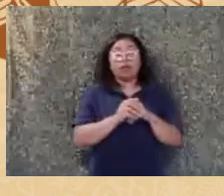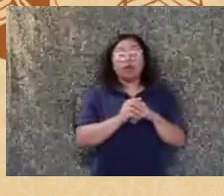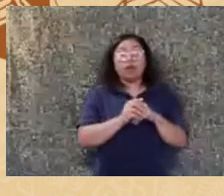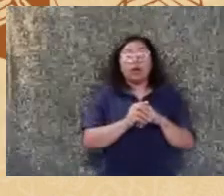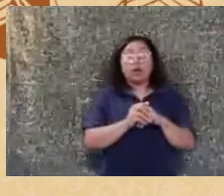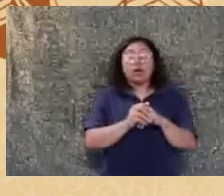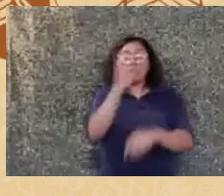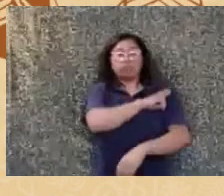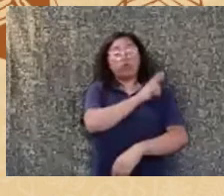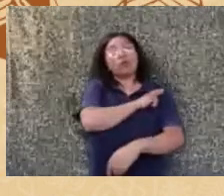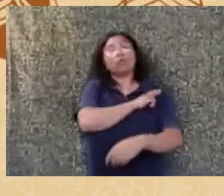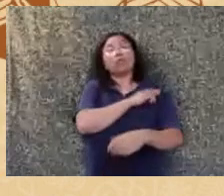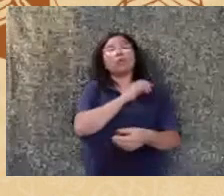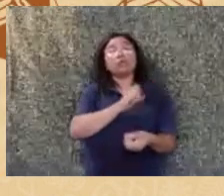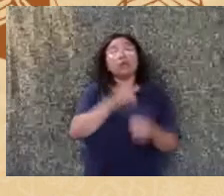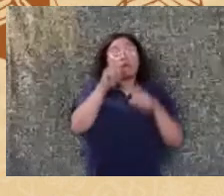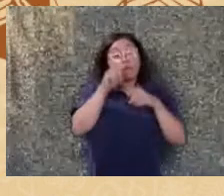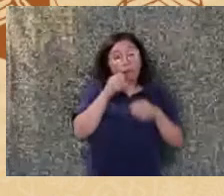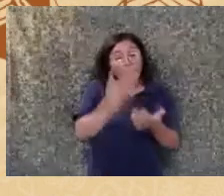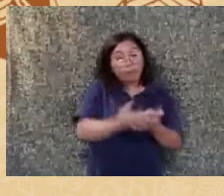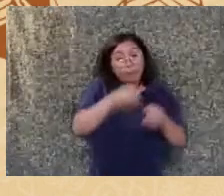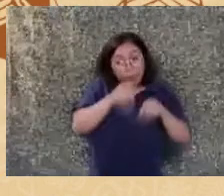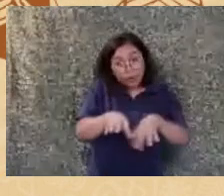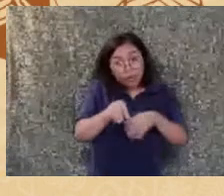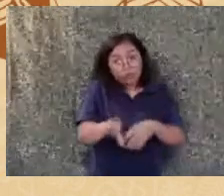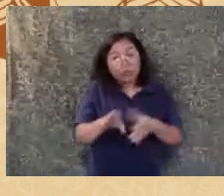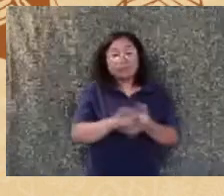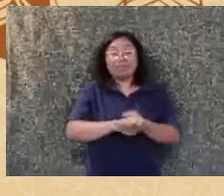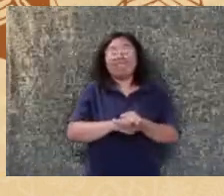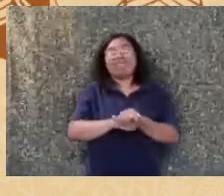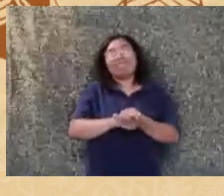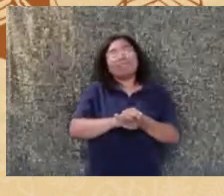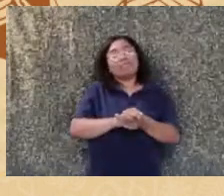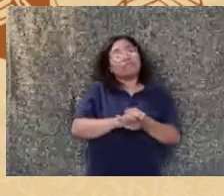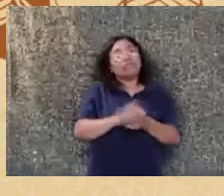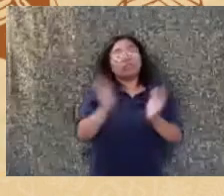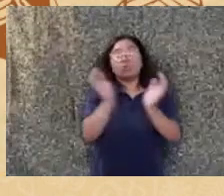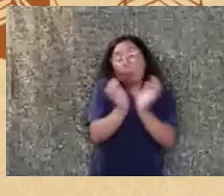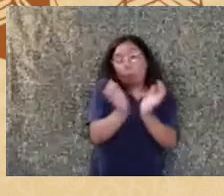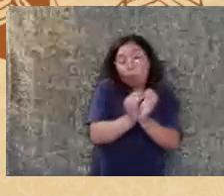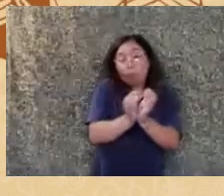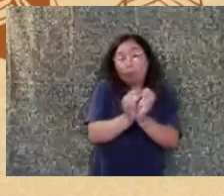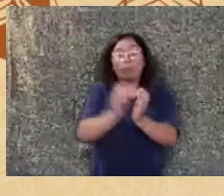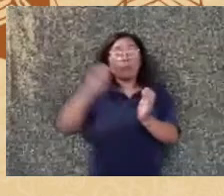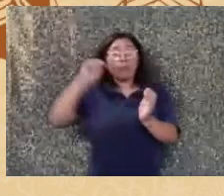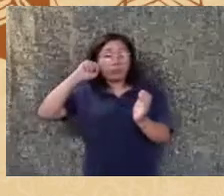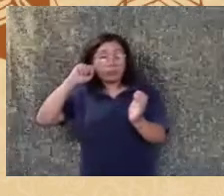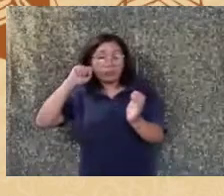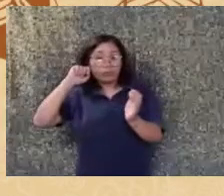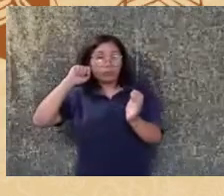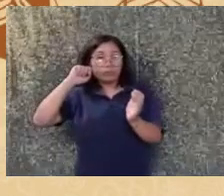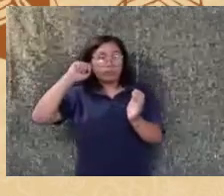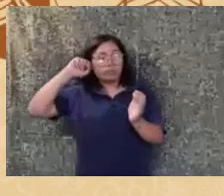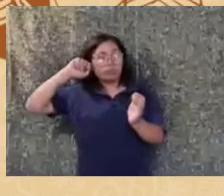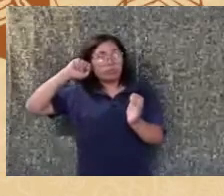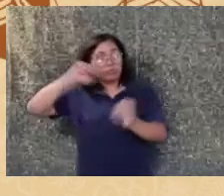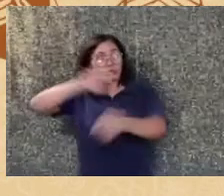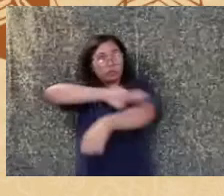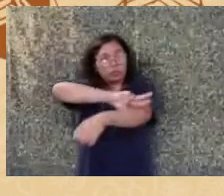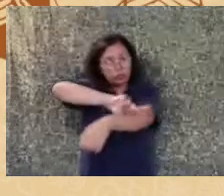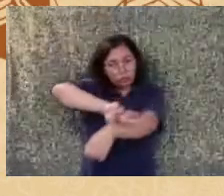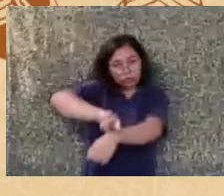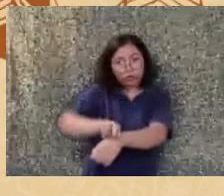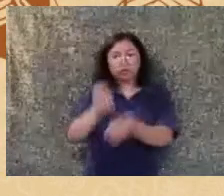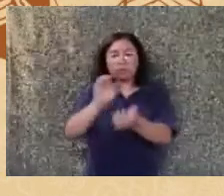fez essa retirada das cotas eu acho que é importante dizer que as cotas surgiram apenas em 2012 ou seja tem